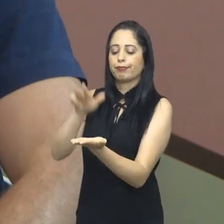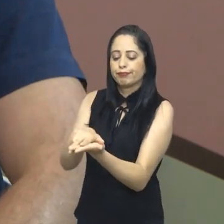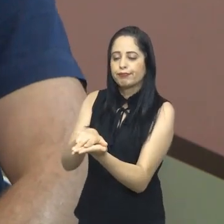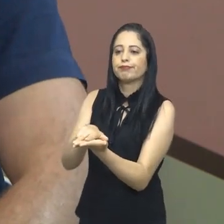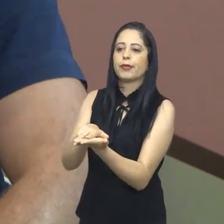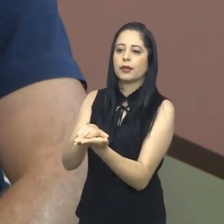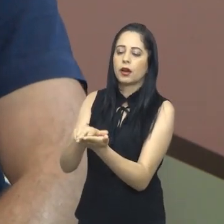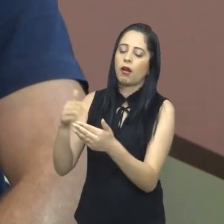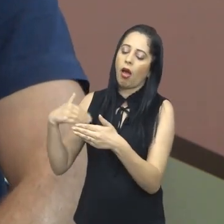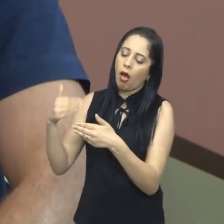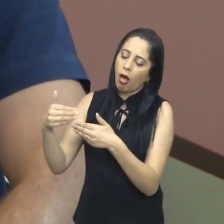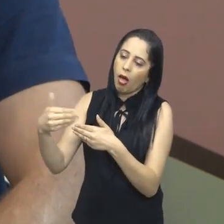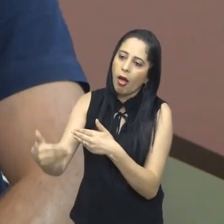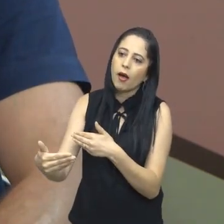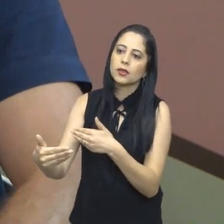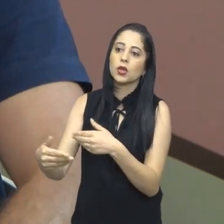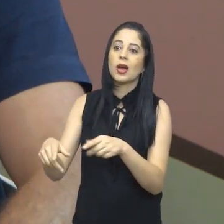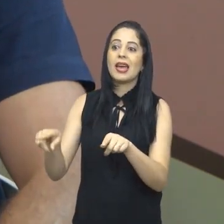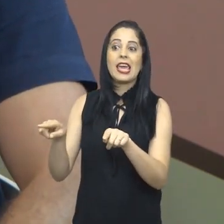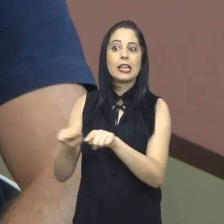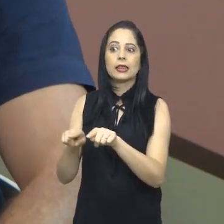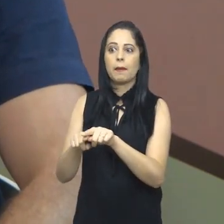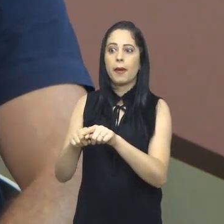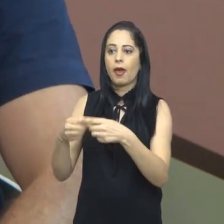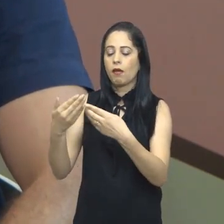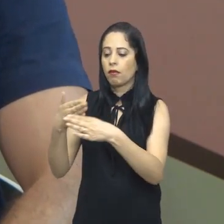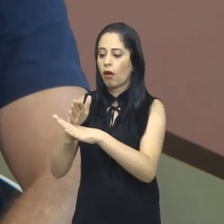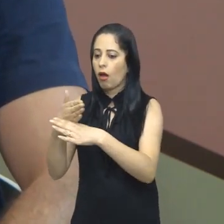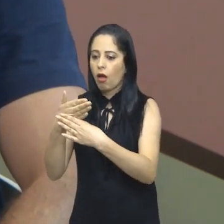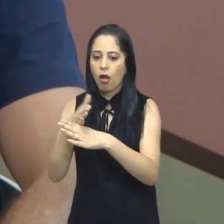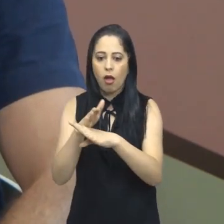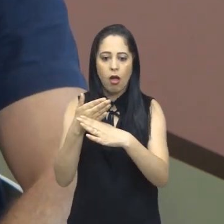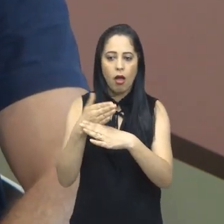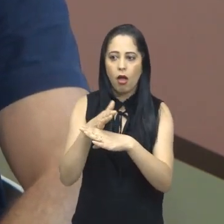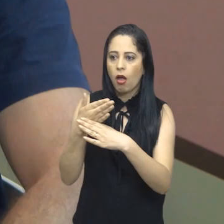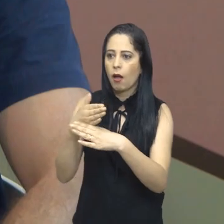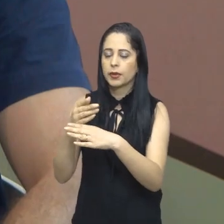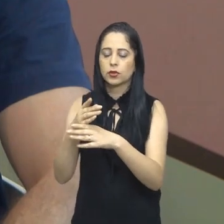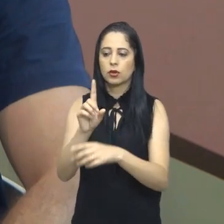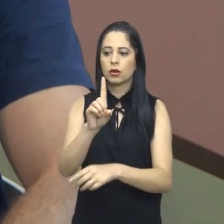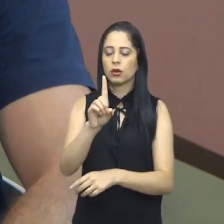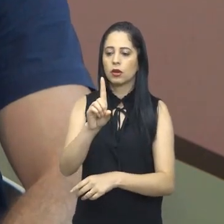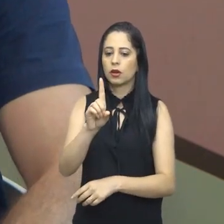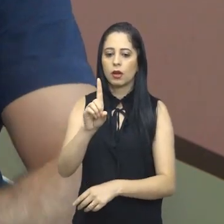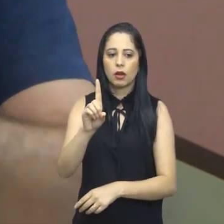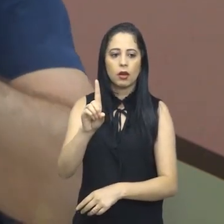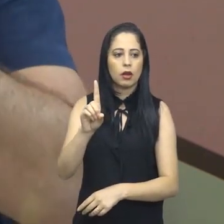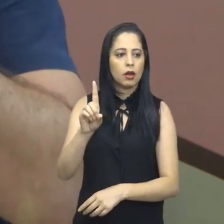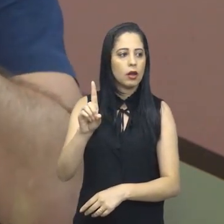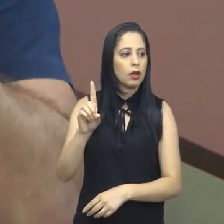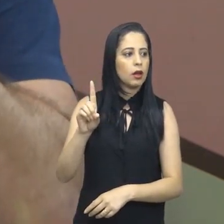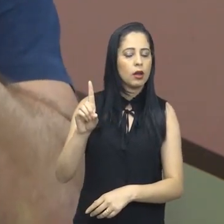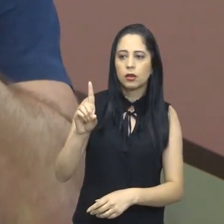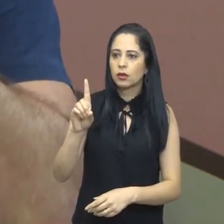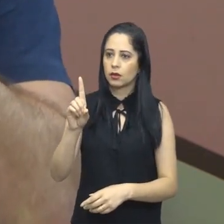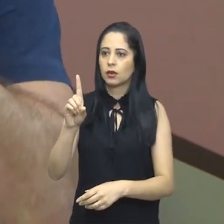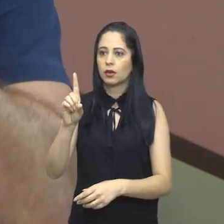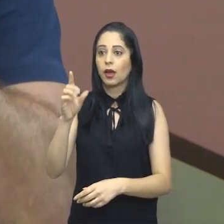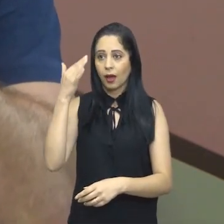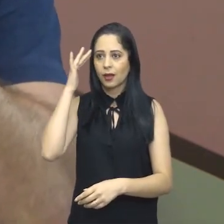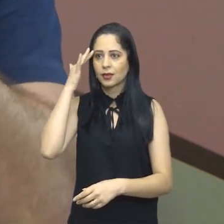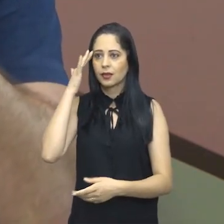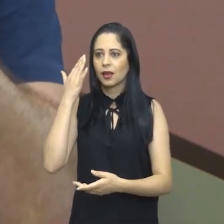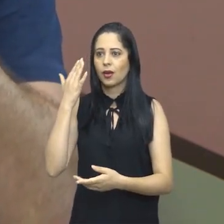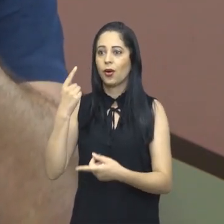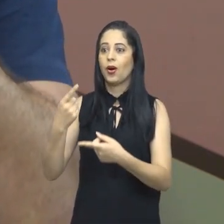internado, síndrome pós-traumáticas também, mas principalmente falta de concentração, que a gente vê muito isso nos